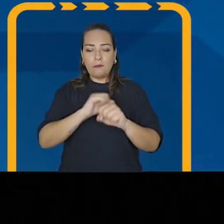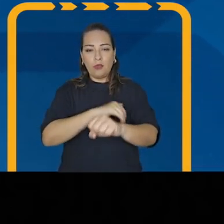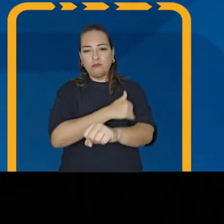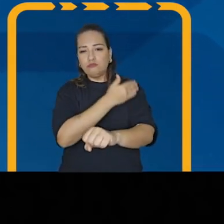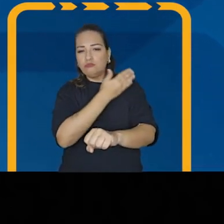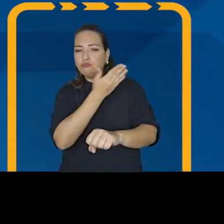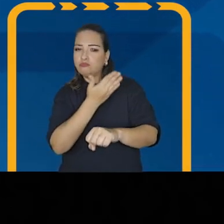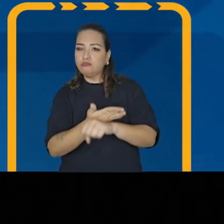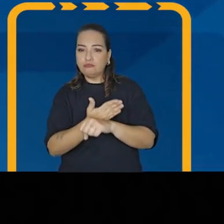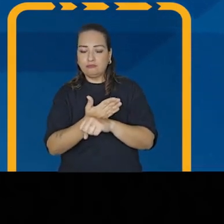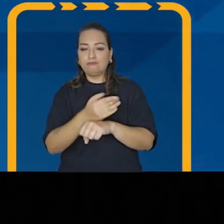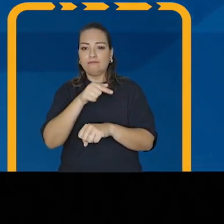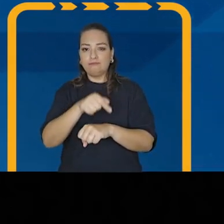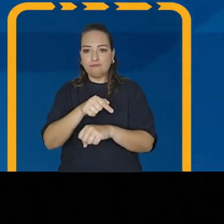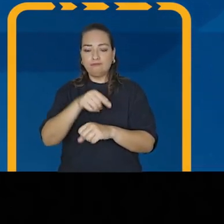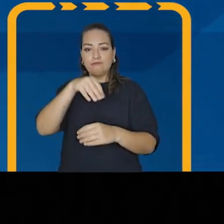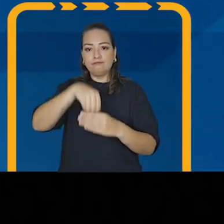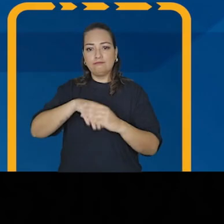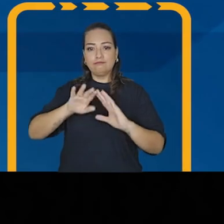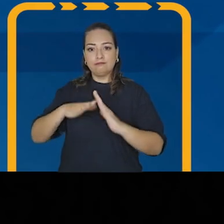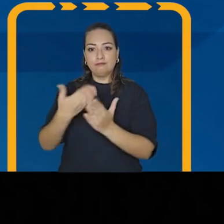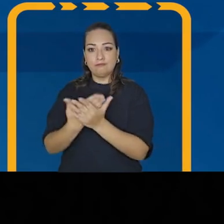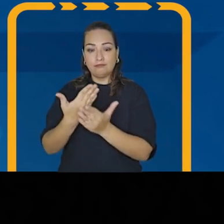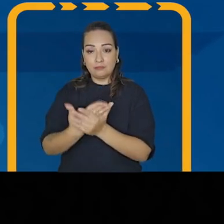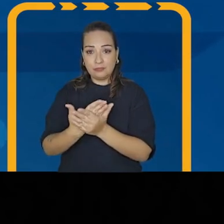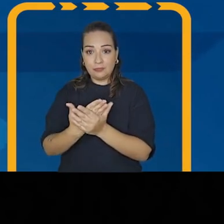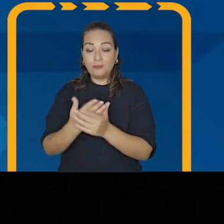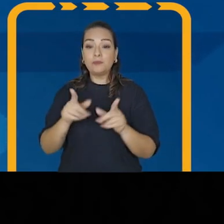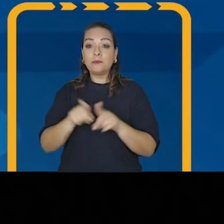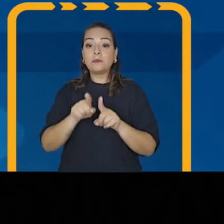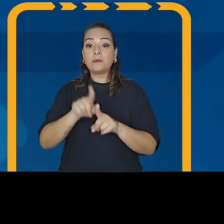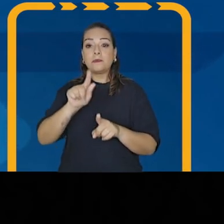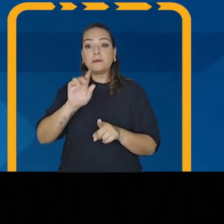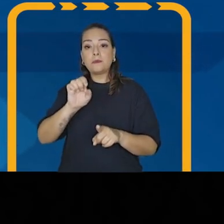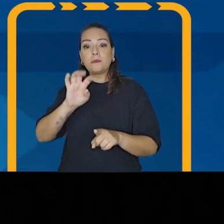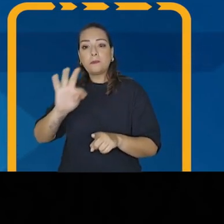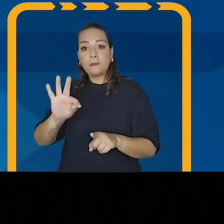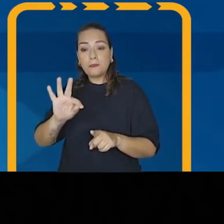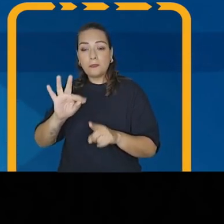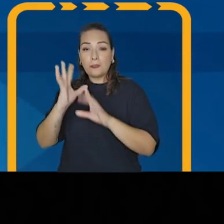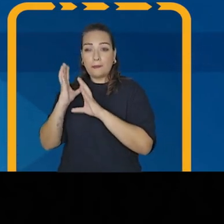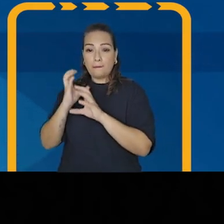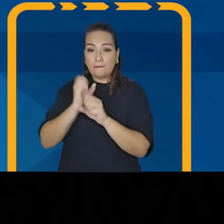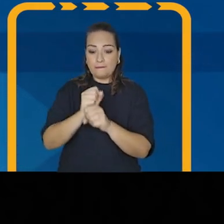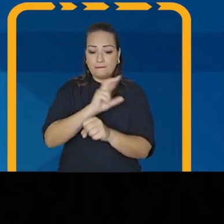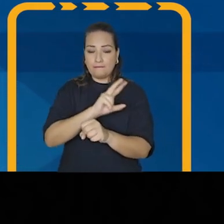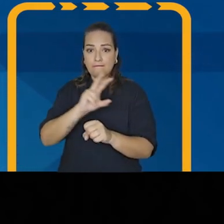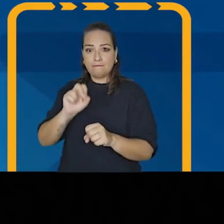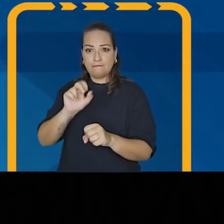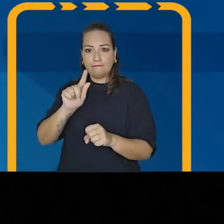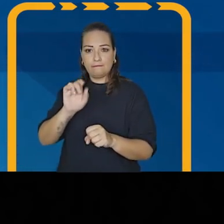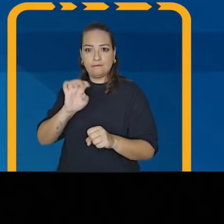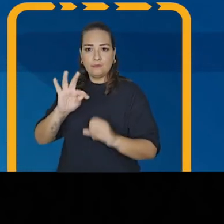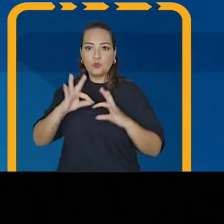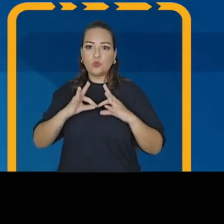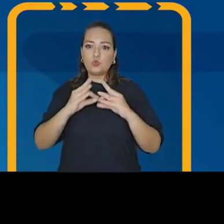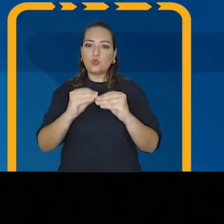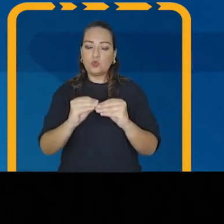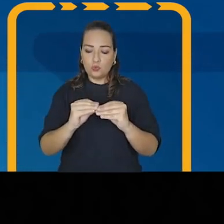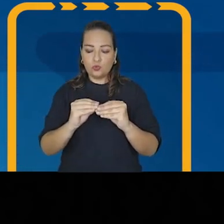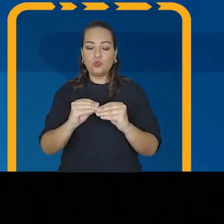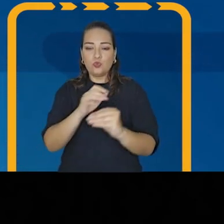unidades em toda a cidade. Criar 13 mil novas vagas em creches. Recuperar a infraestrutura das escolas,